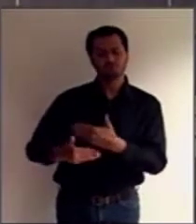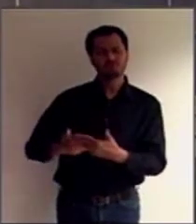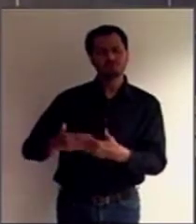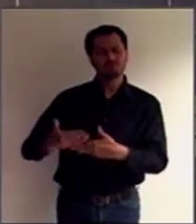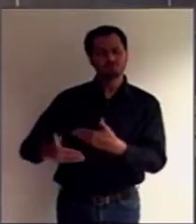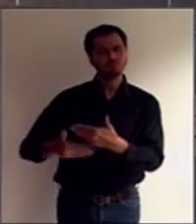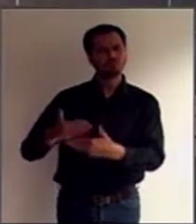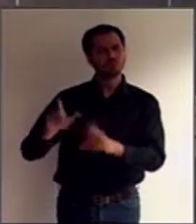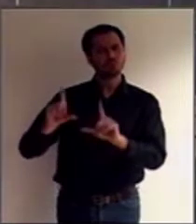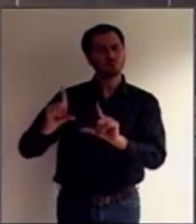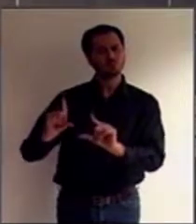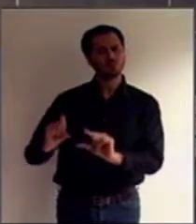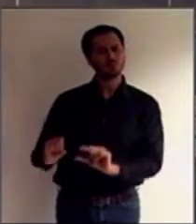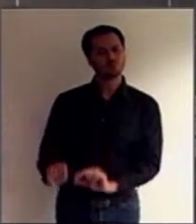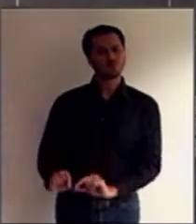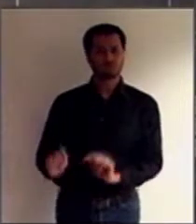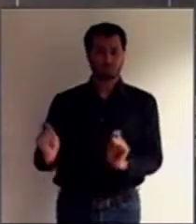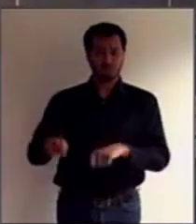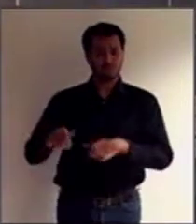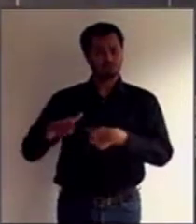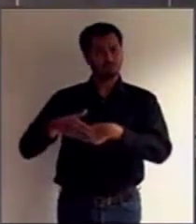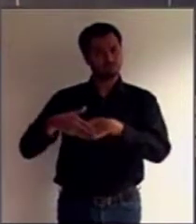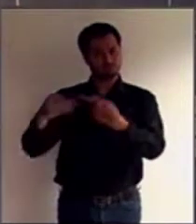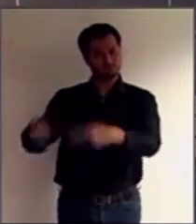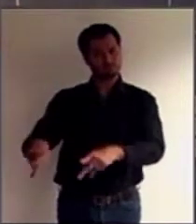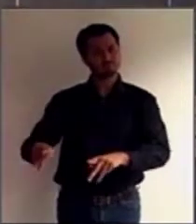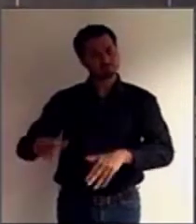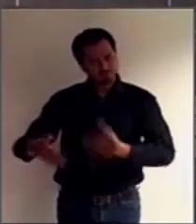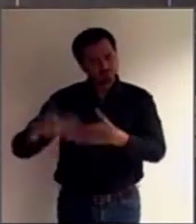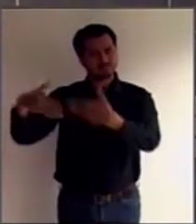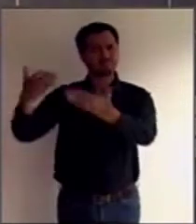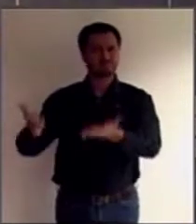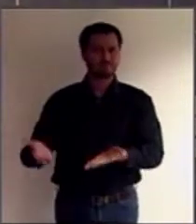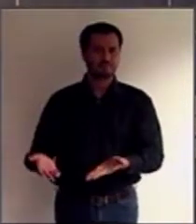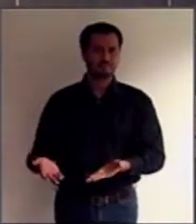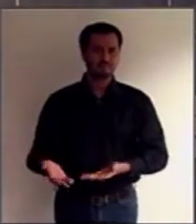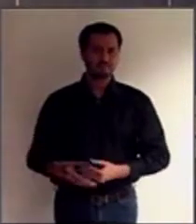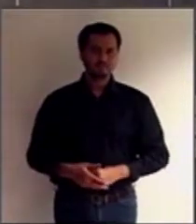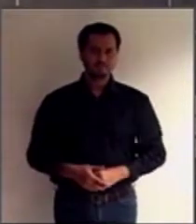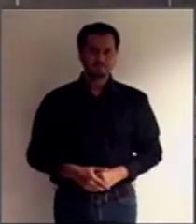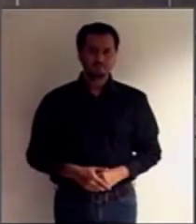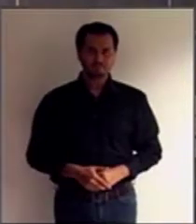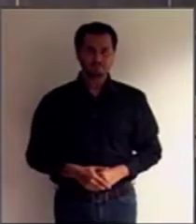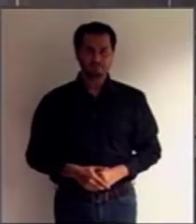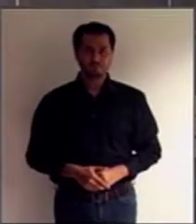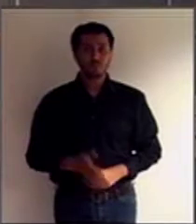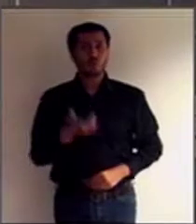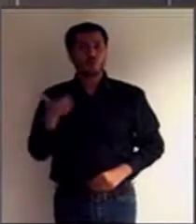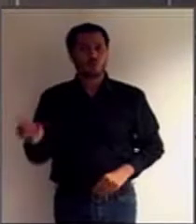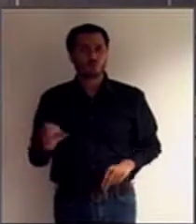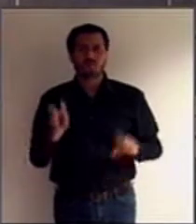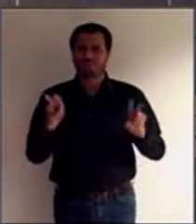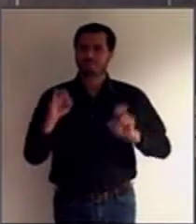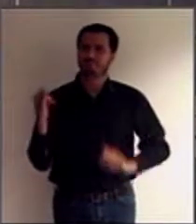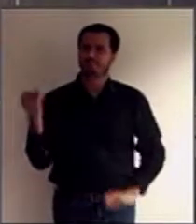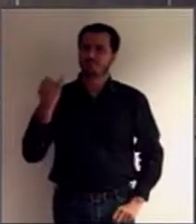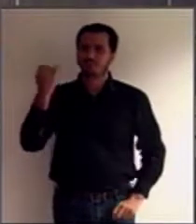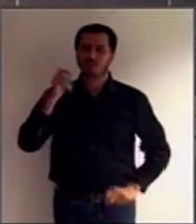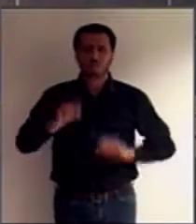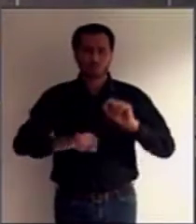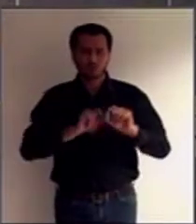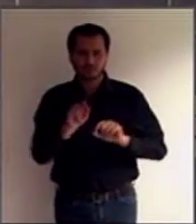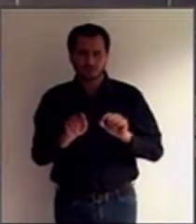vai apoiá-la em suas decisões. Outra coisa importantíssima, que é a questão de a pessoa,